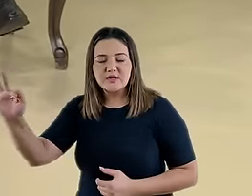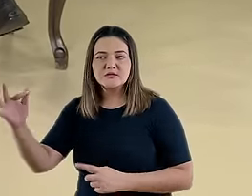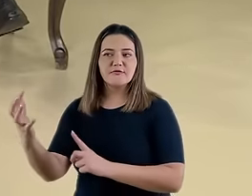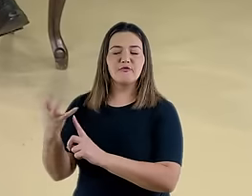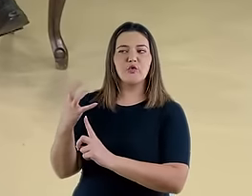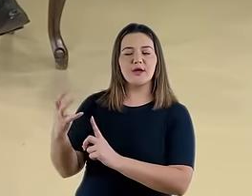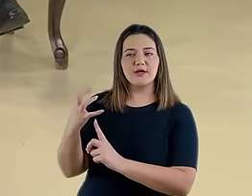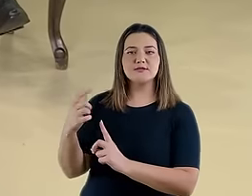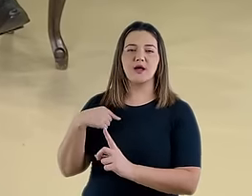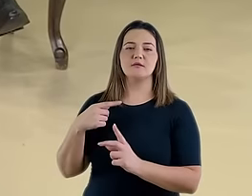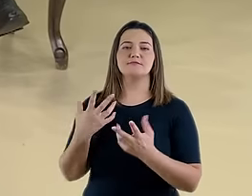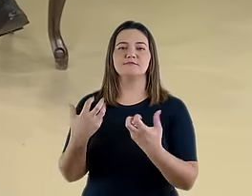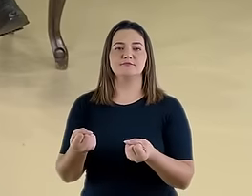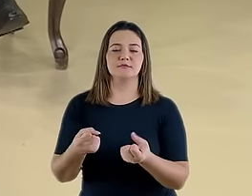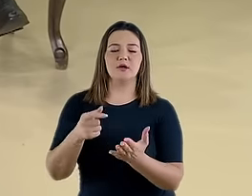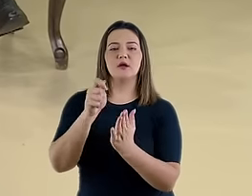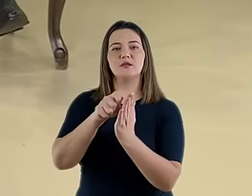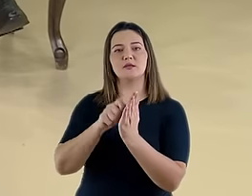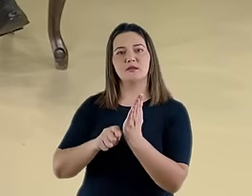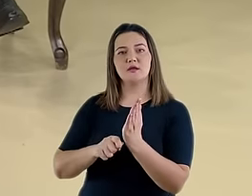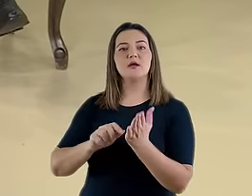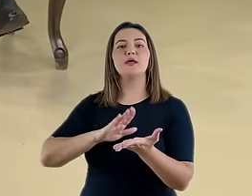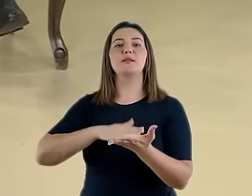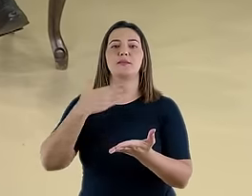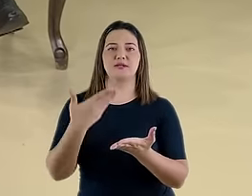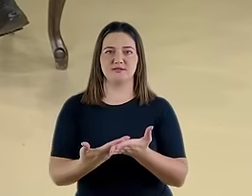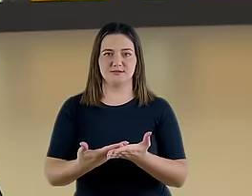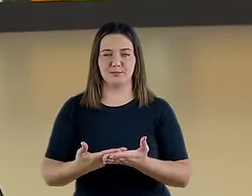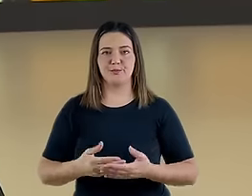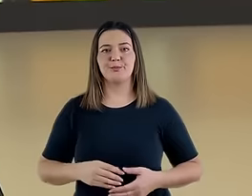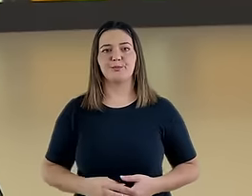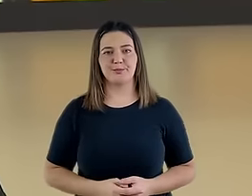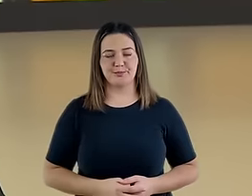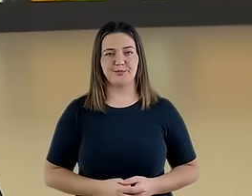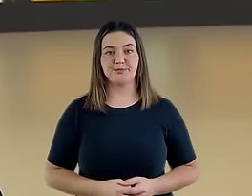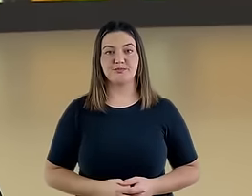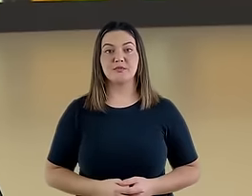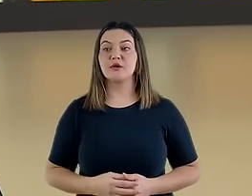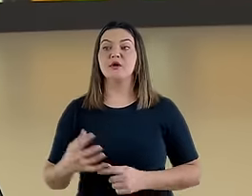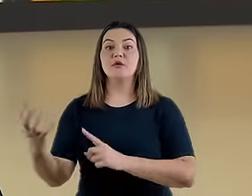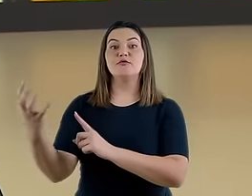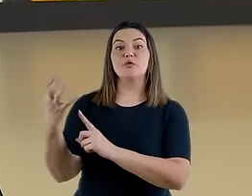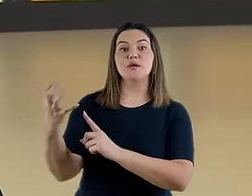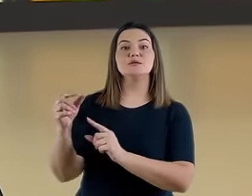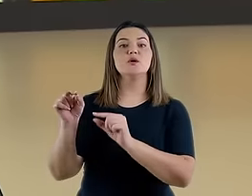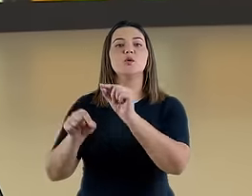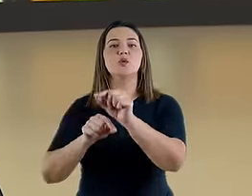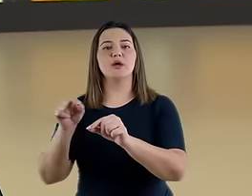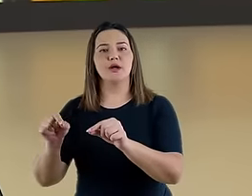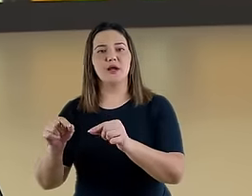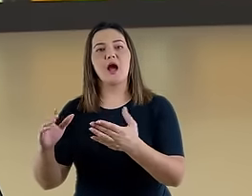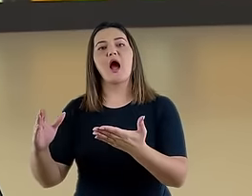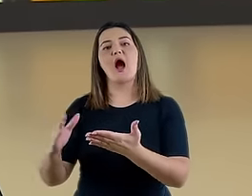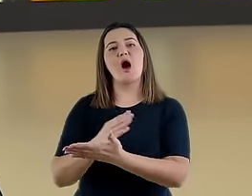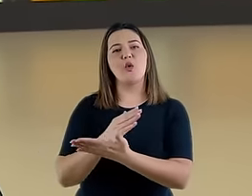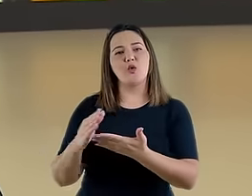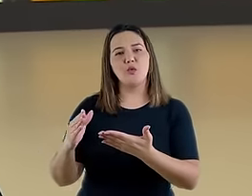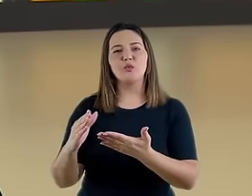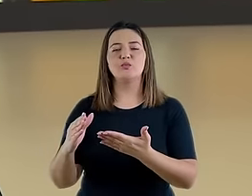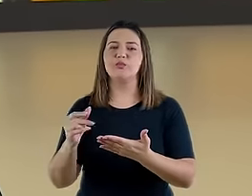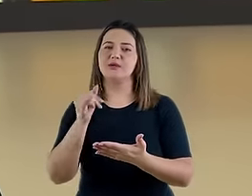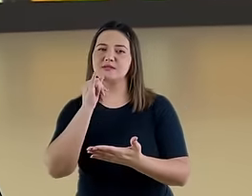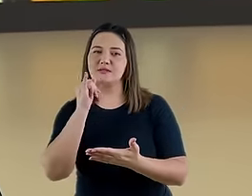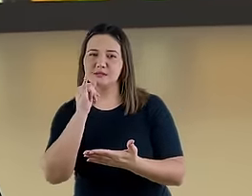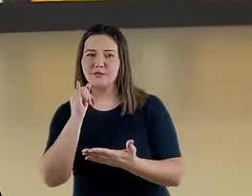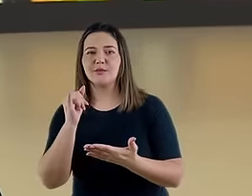apresentar essa posição interpretativa. O primeiro foram supostos paralelos literários